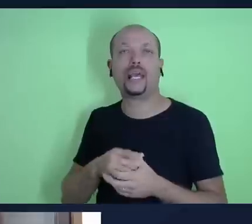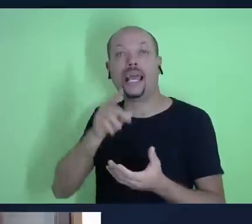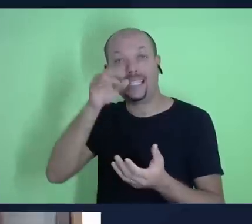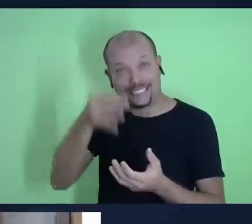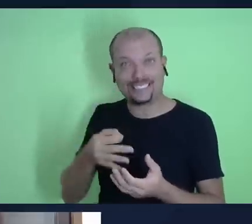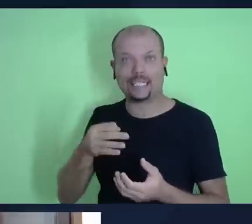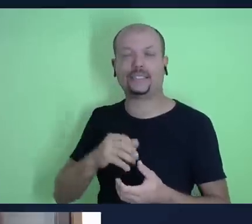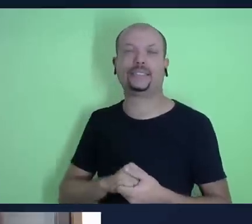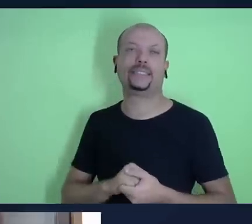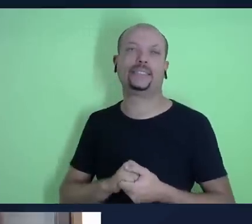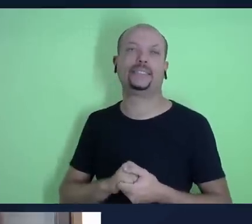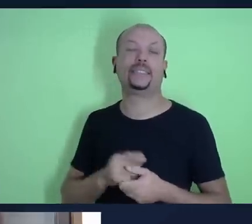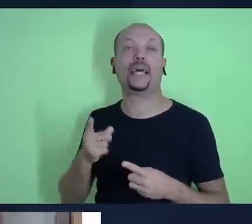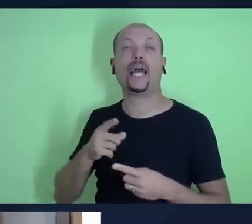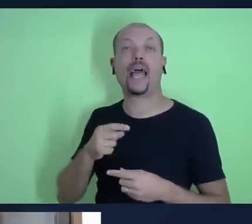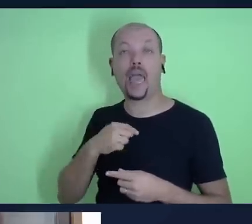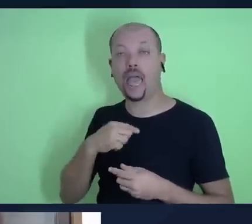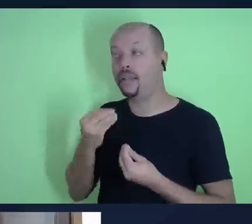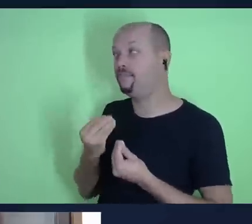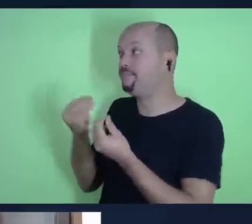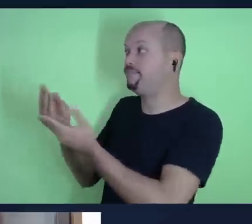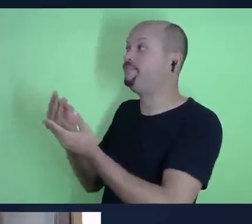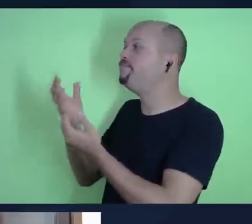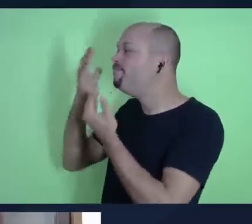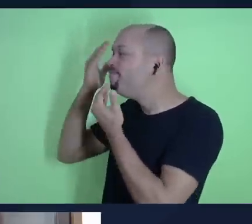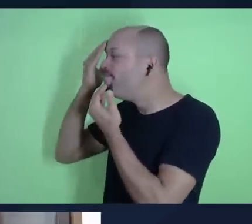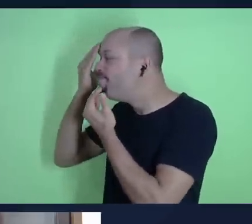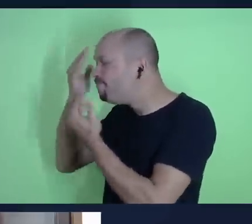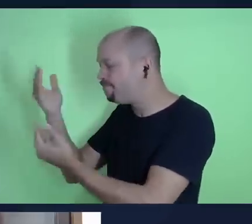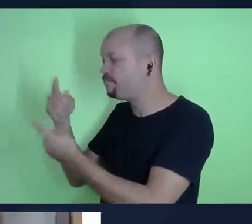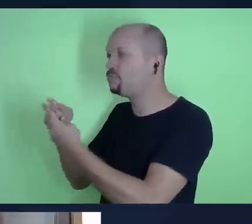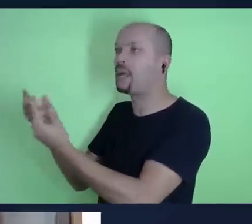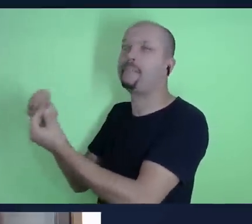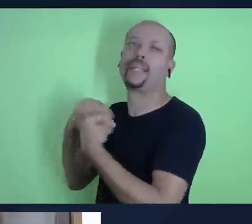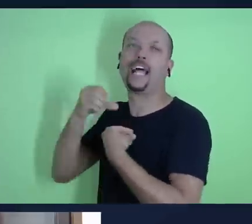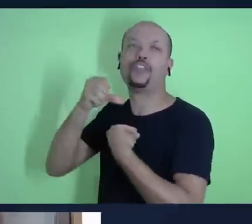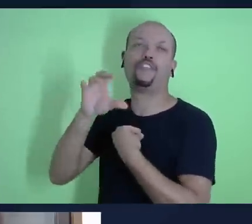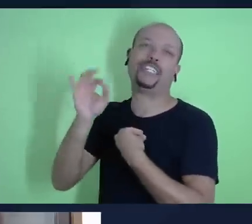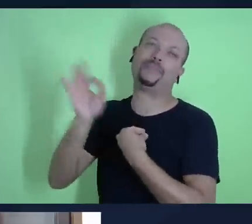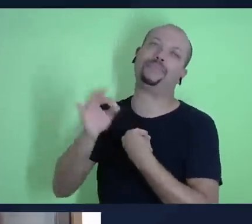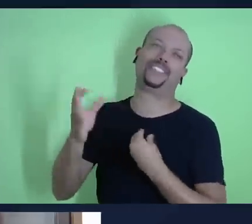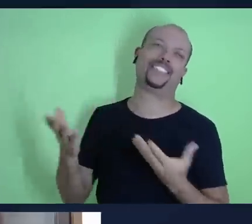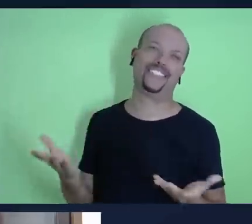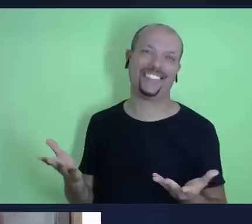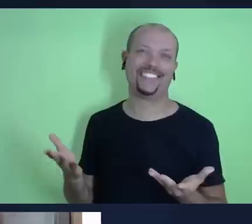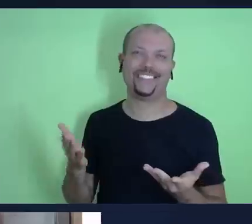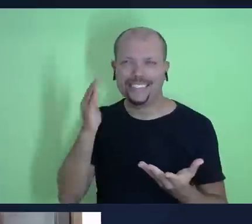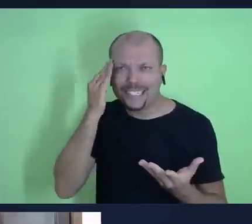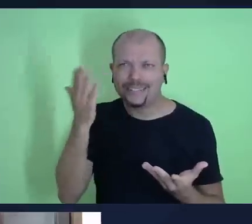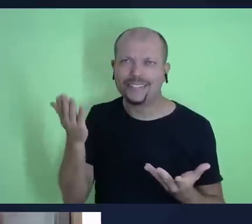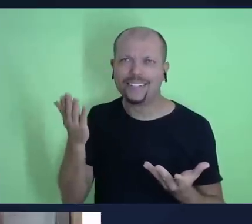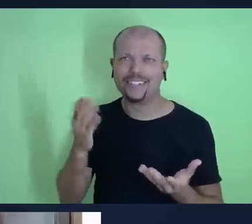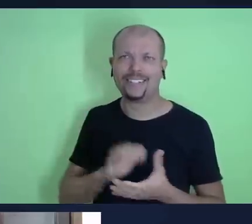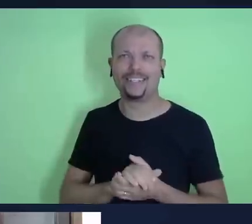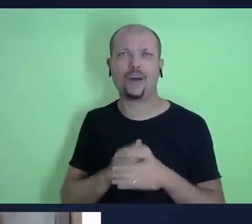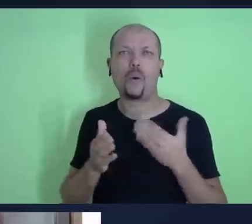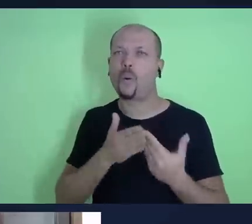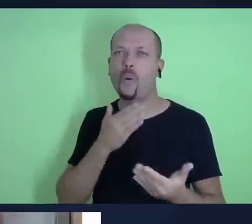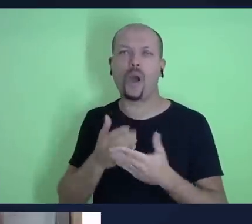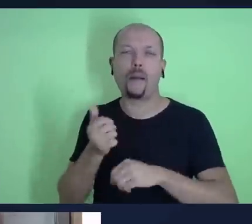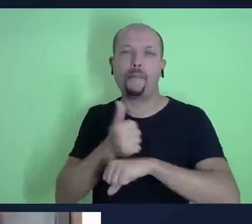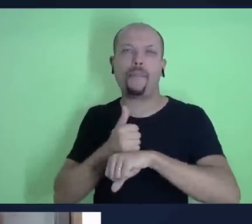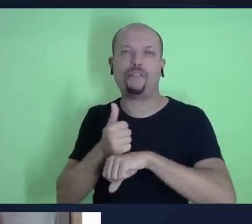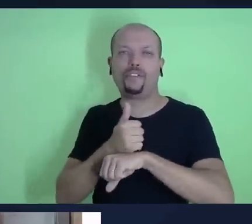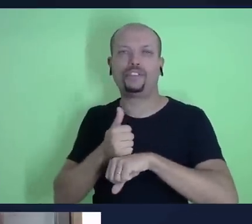e eu entrego isso de bom grado porque ele me dá 90% certo? qualquer profissional liberal